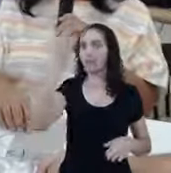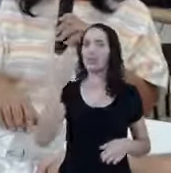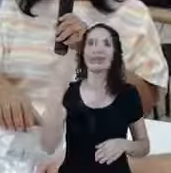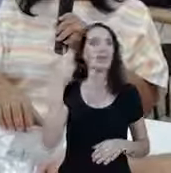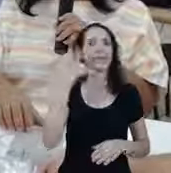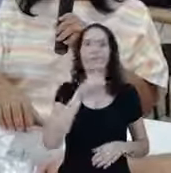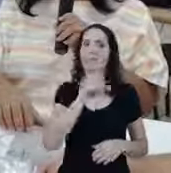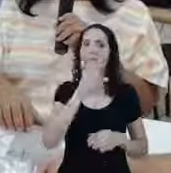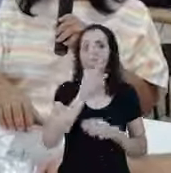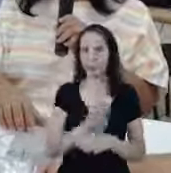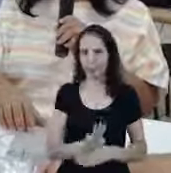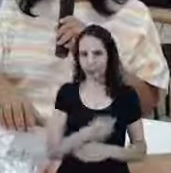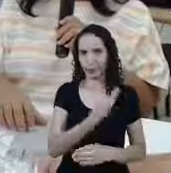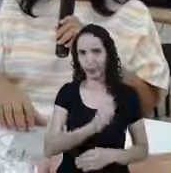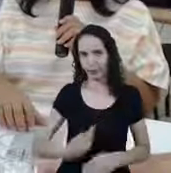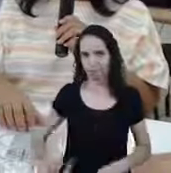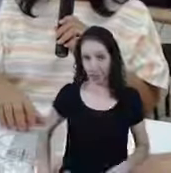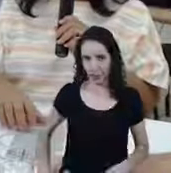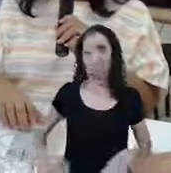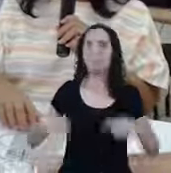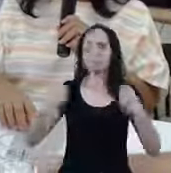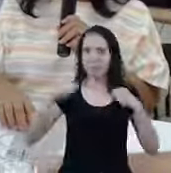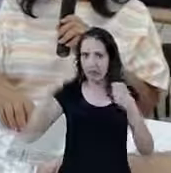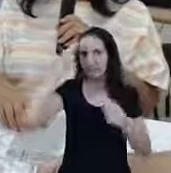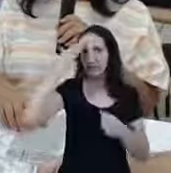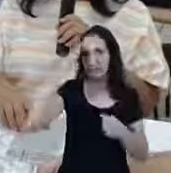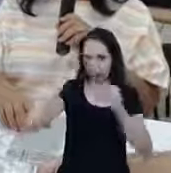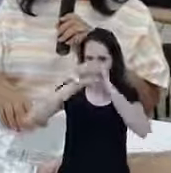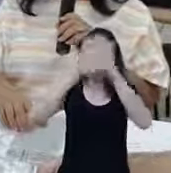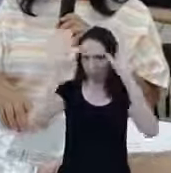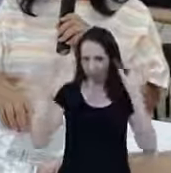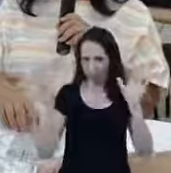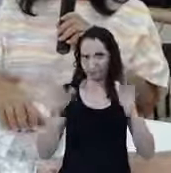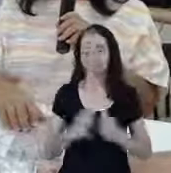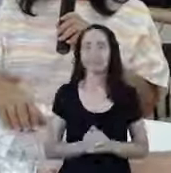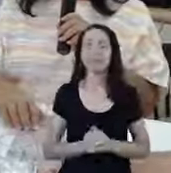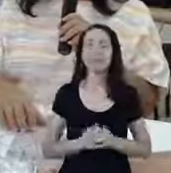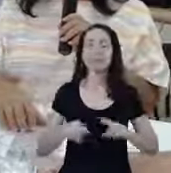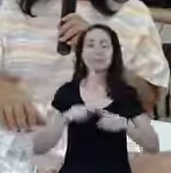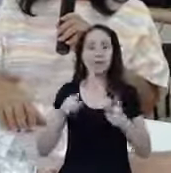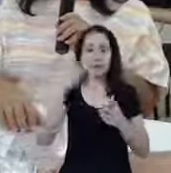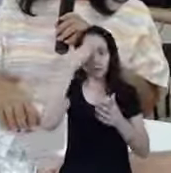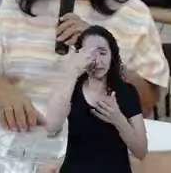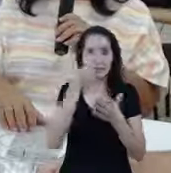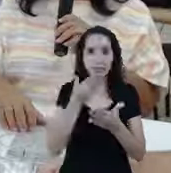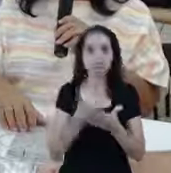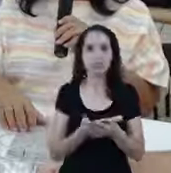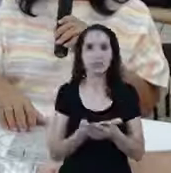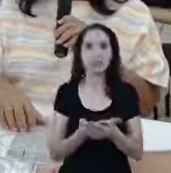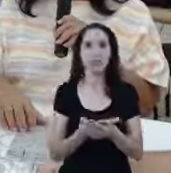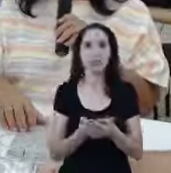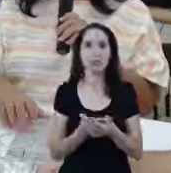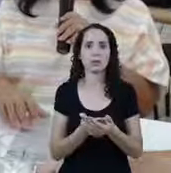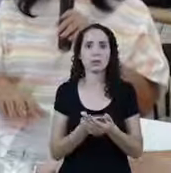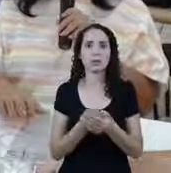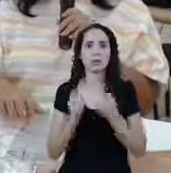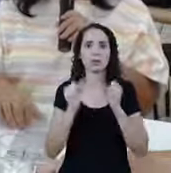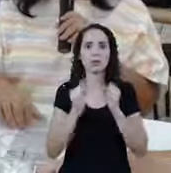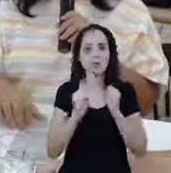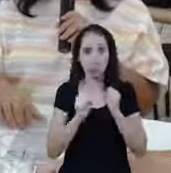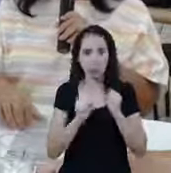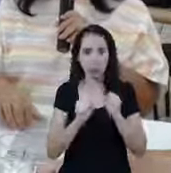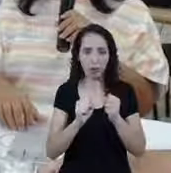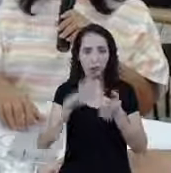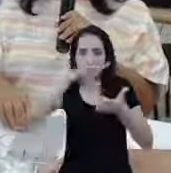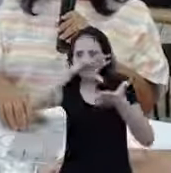vai ter essa Então é isso, é um dos quesitos Mas eu acho que tudo isso, você pode fazer o